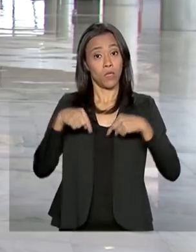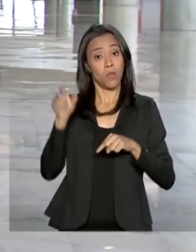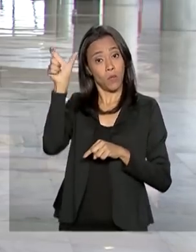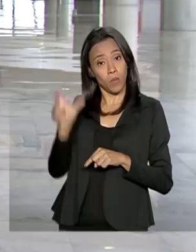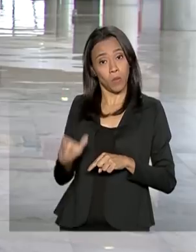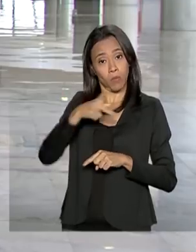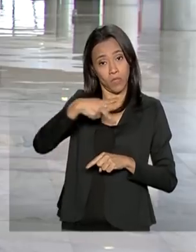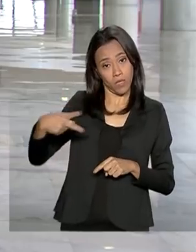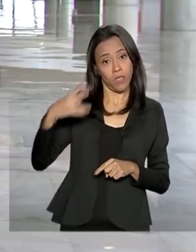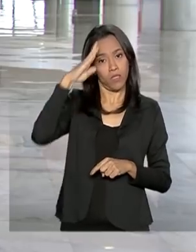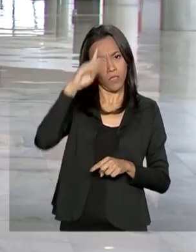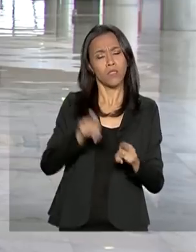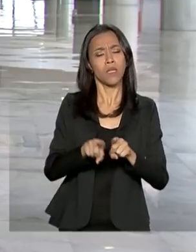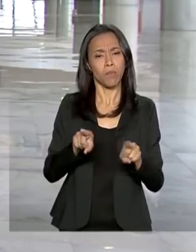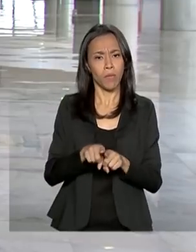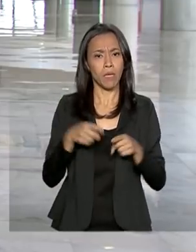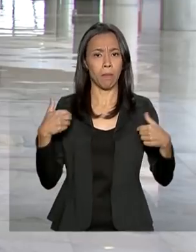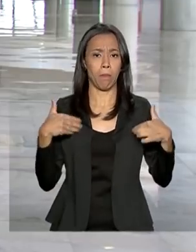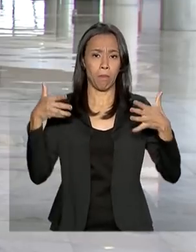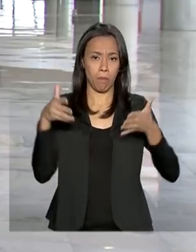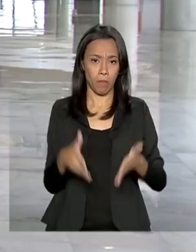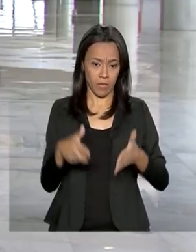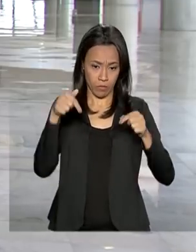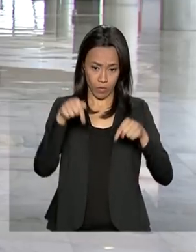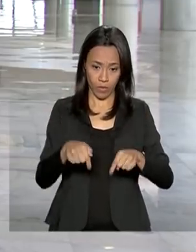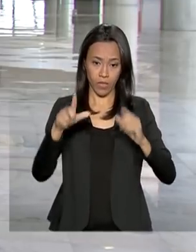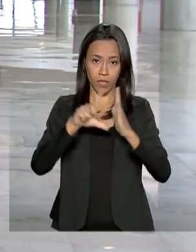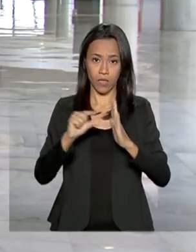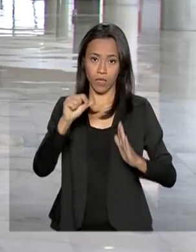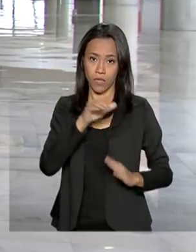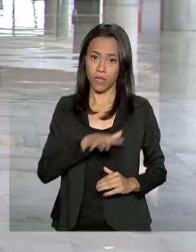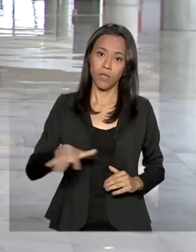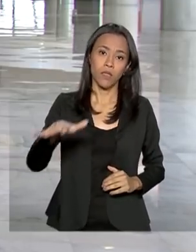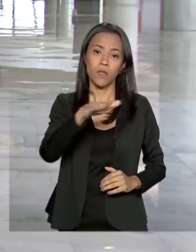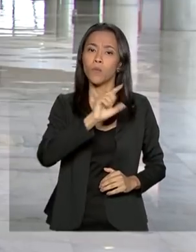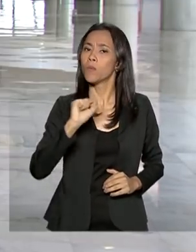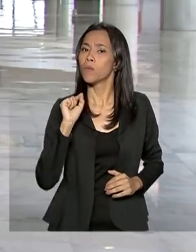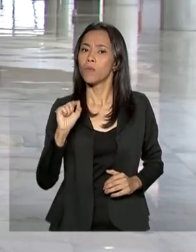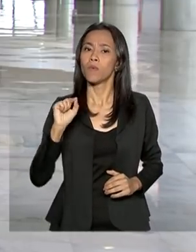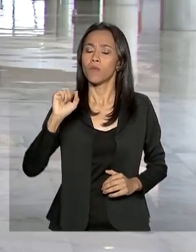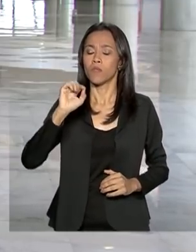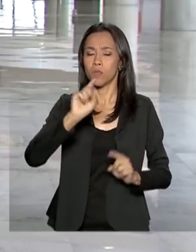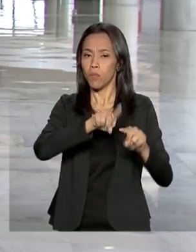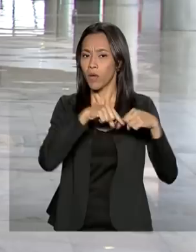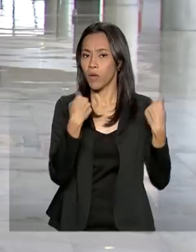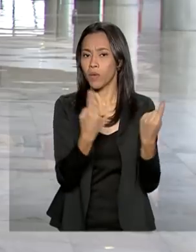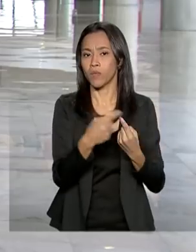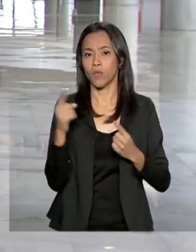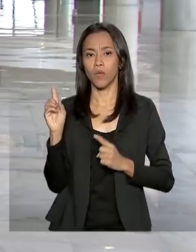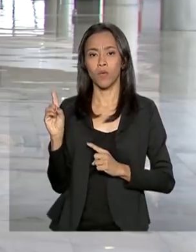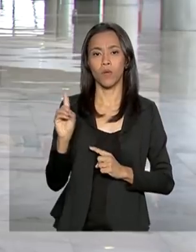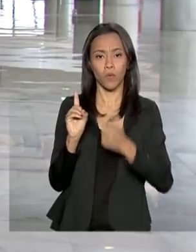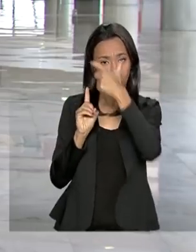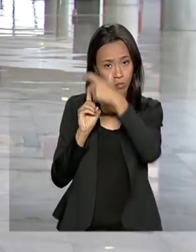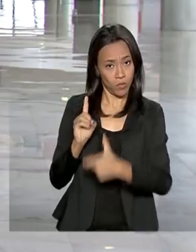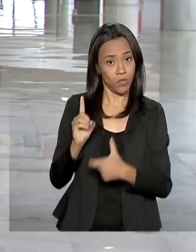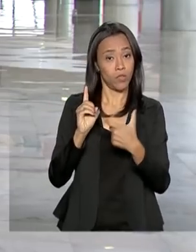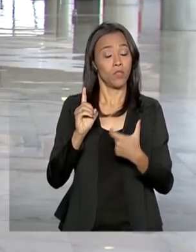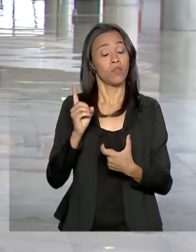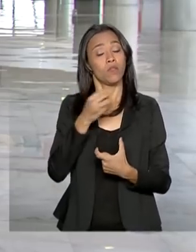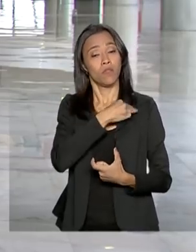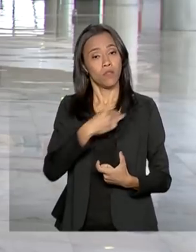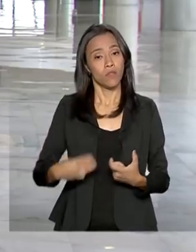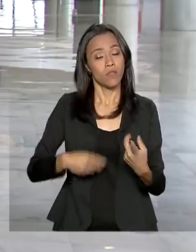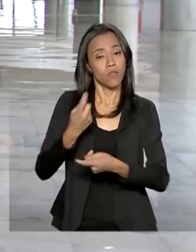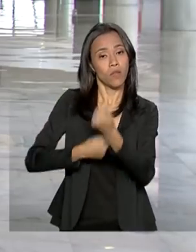também, ainda pela manhã, aqui no Palácio do Planalto, de uma reunião com o ministro da Economia, Paulo Guedes, e também com